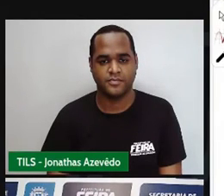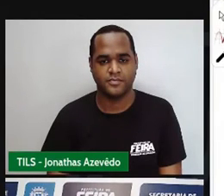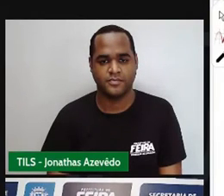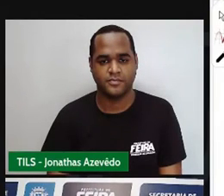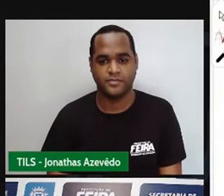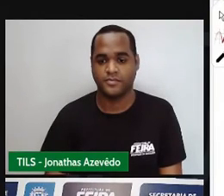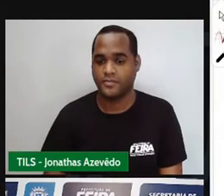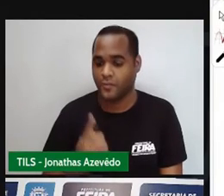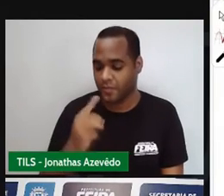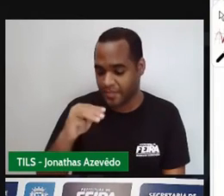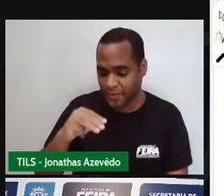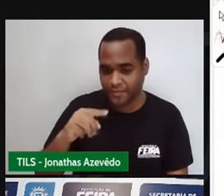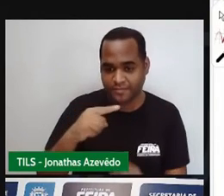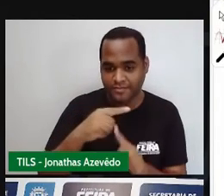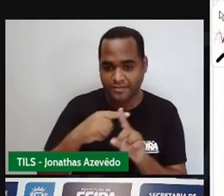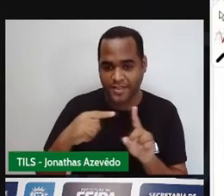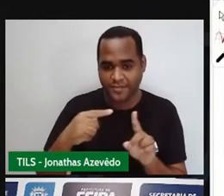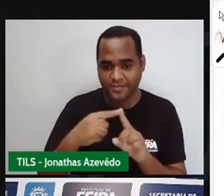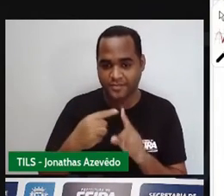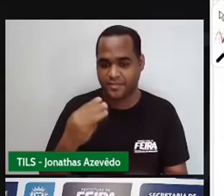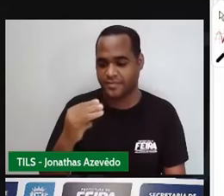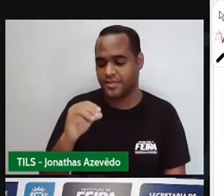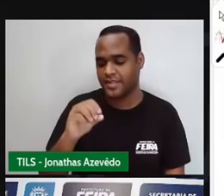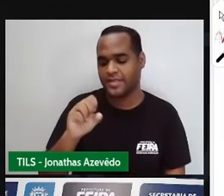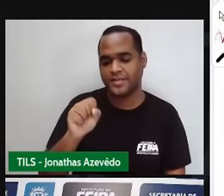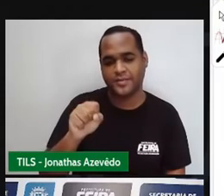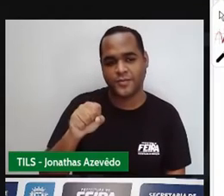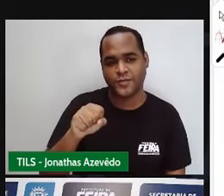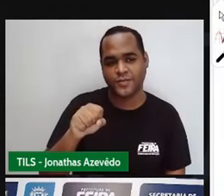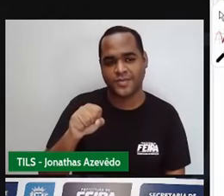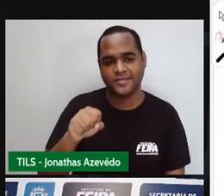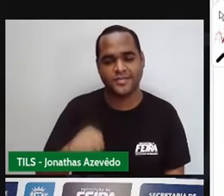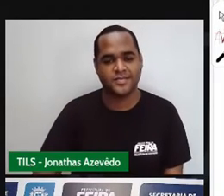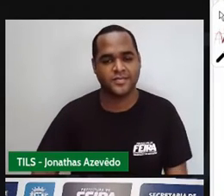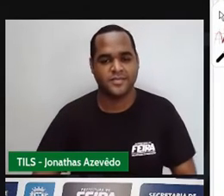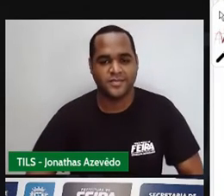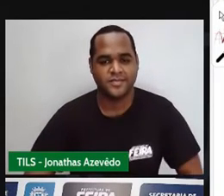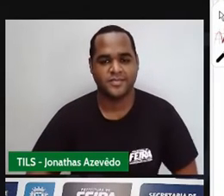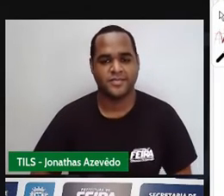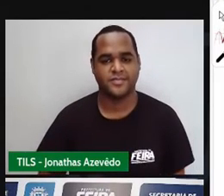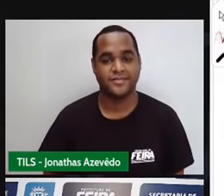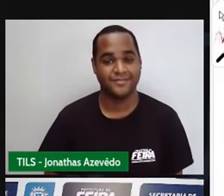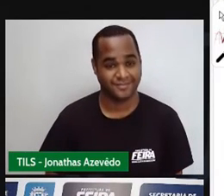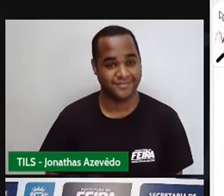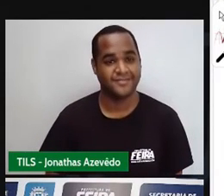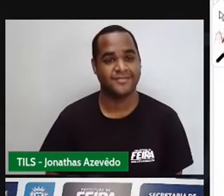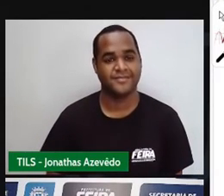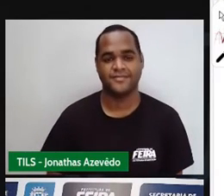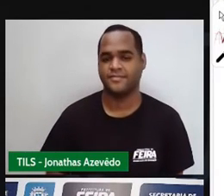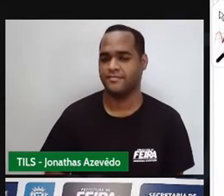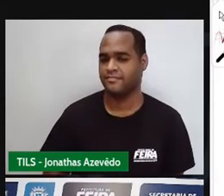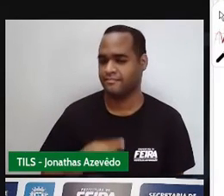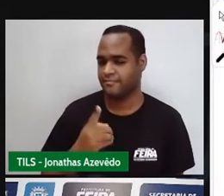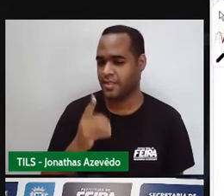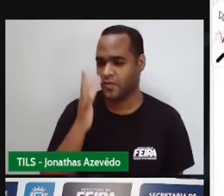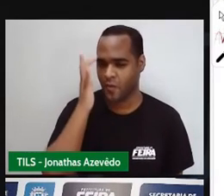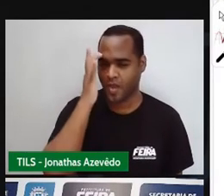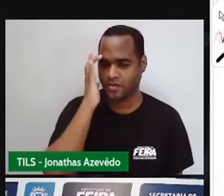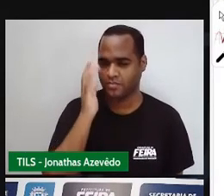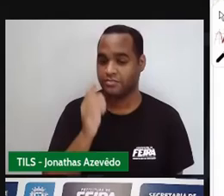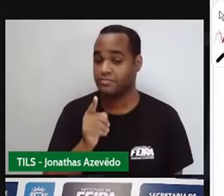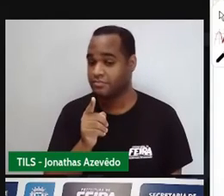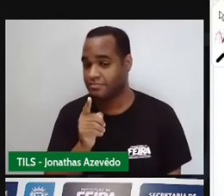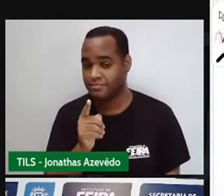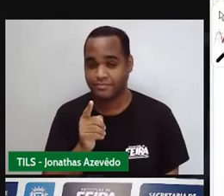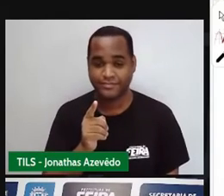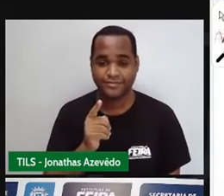1 minuto e meio exatamente faltando agora só 30 segundinhos né? eu acho né?